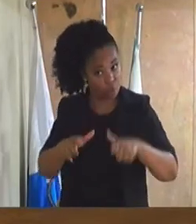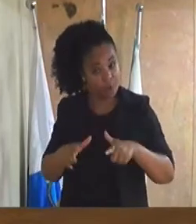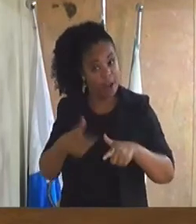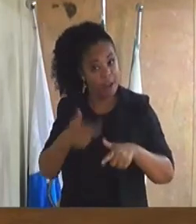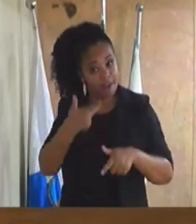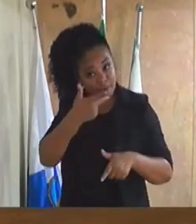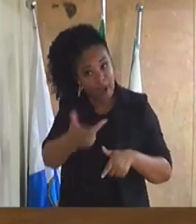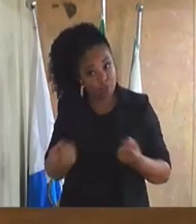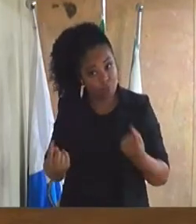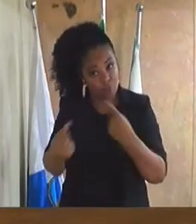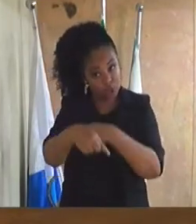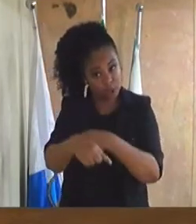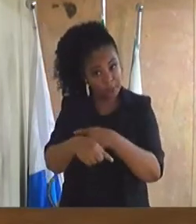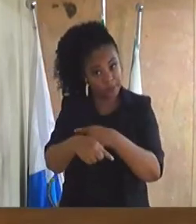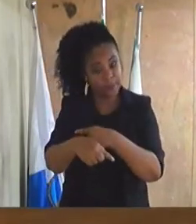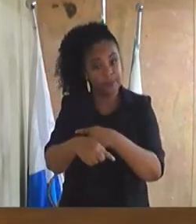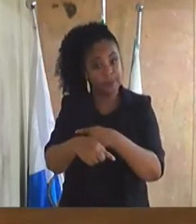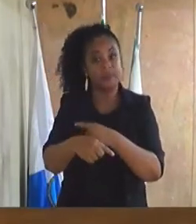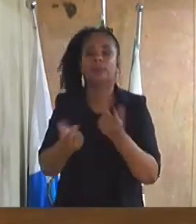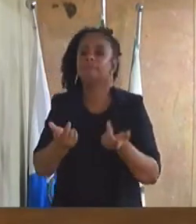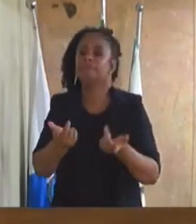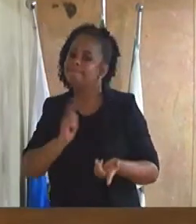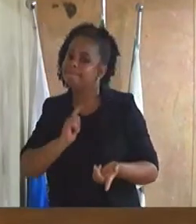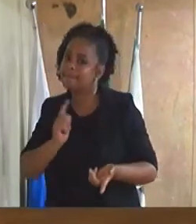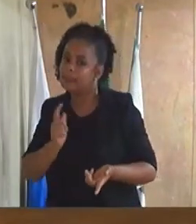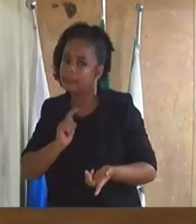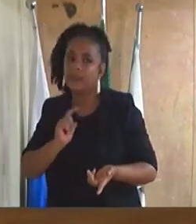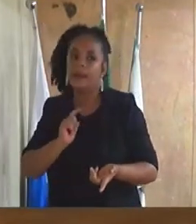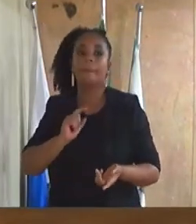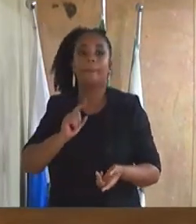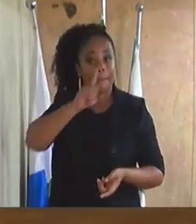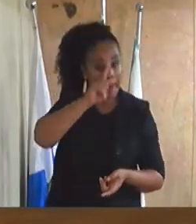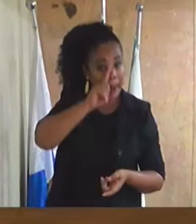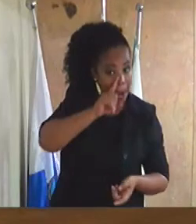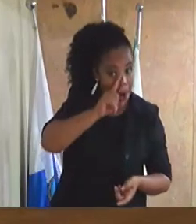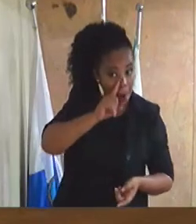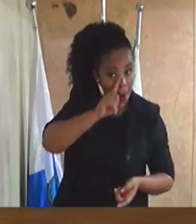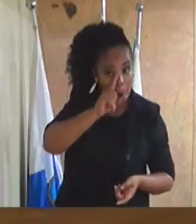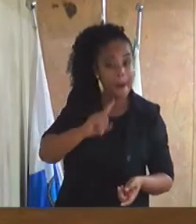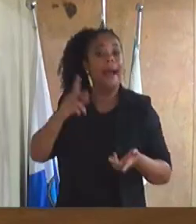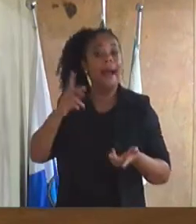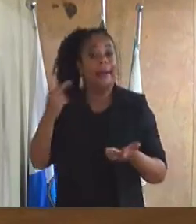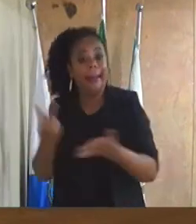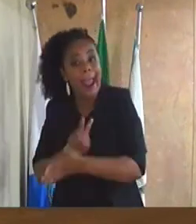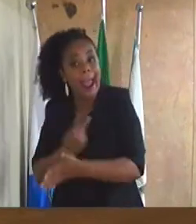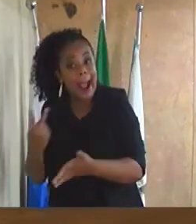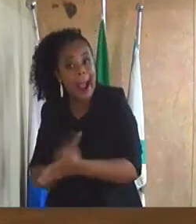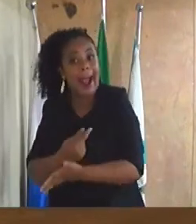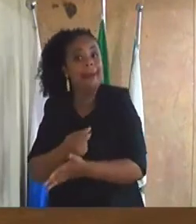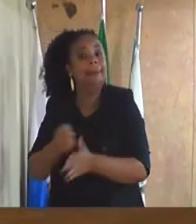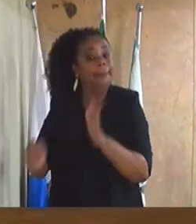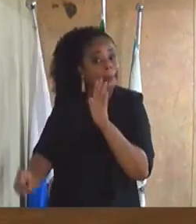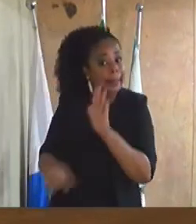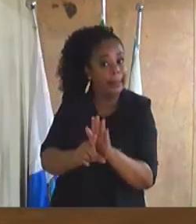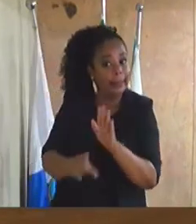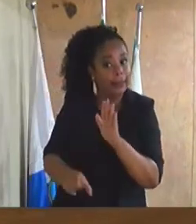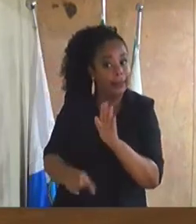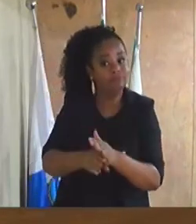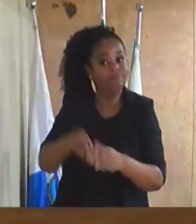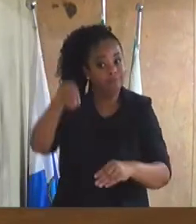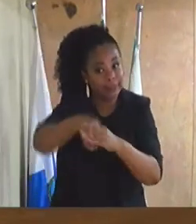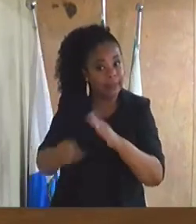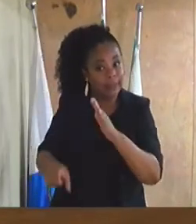diz o contrário vossa excelência corre o risco de prevaricar no seu cargo de vereadora só